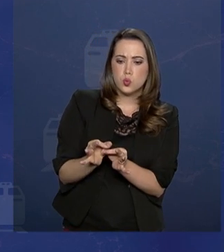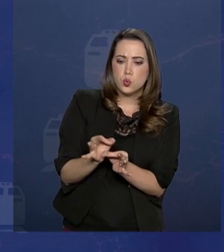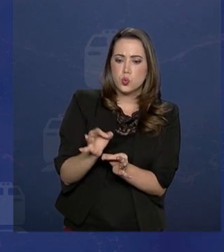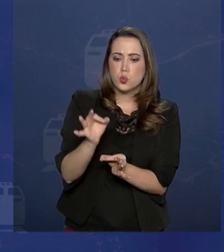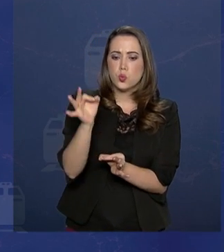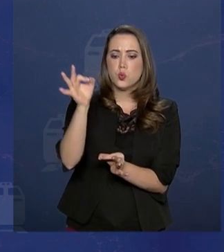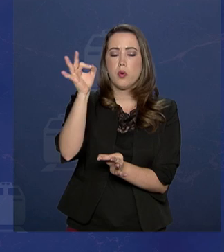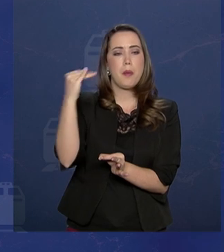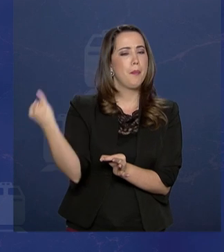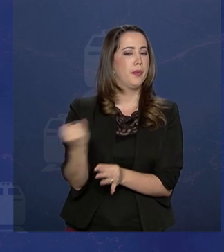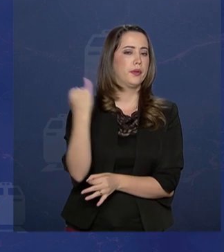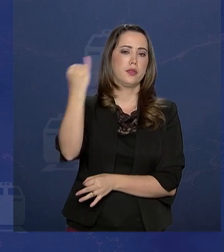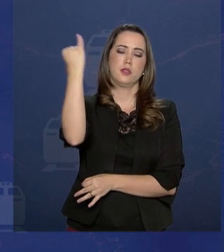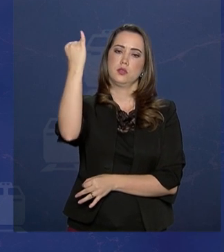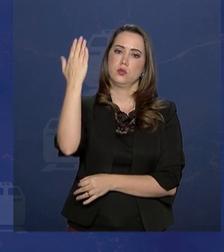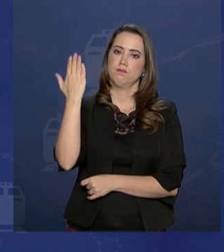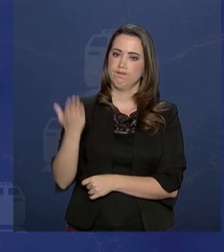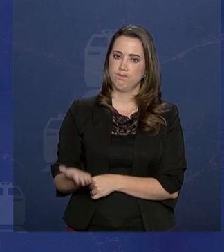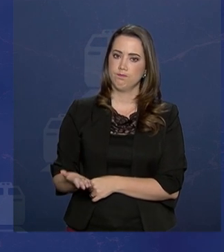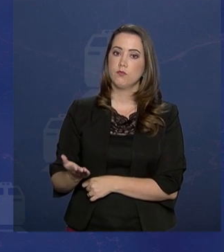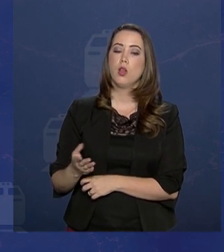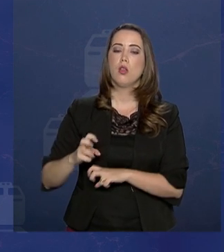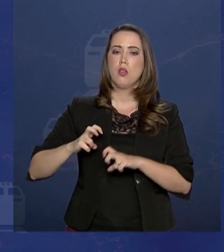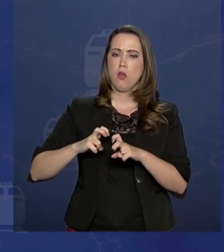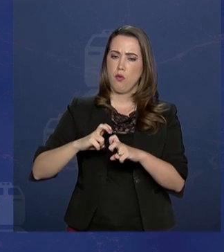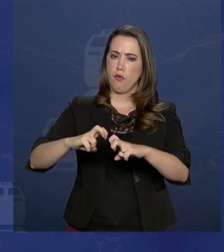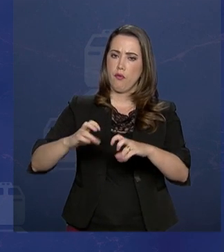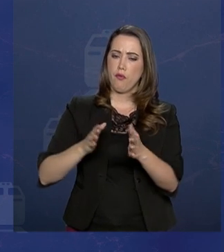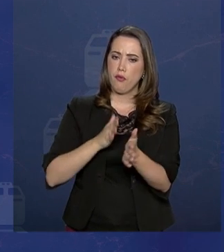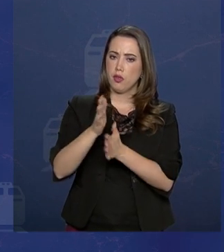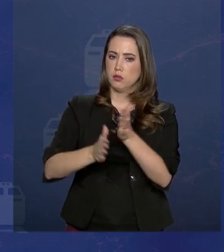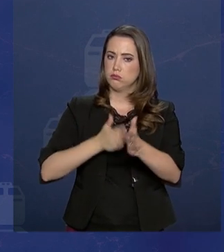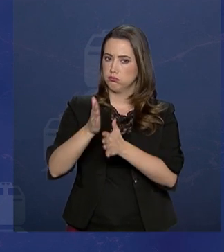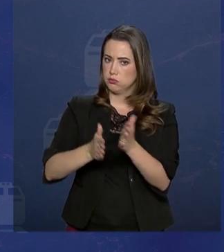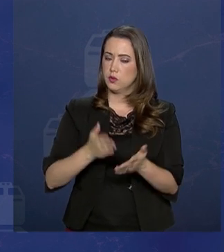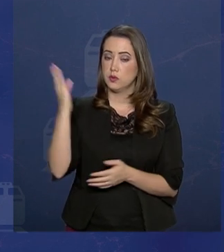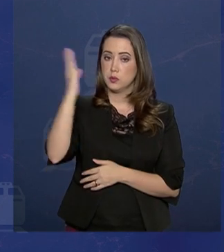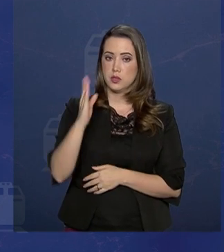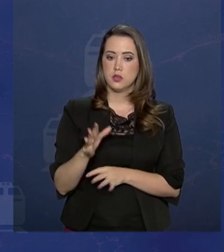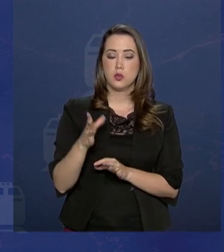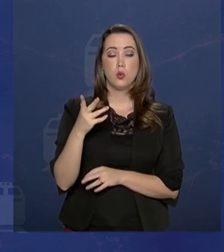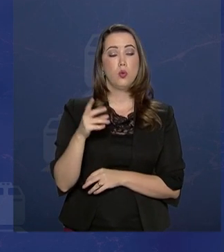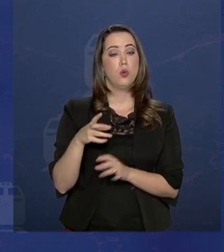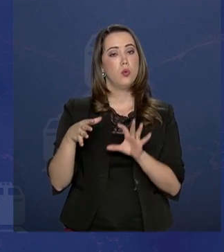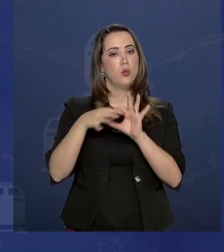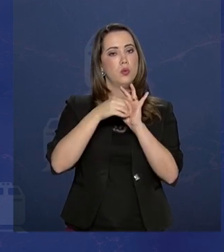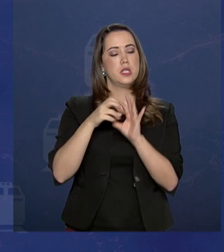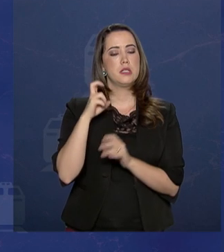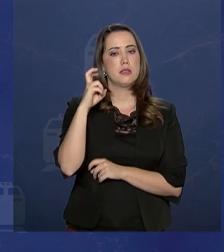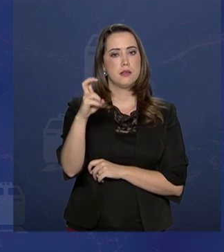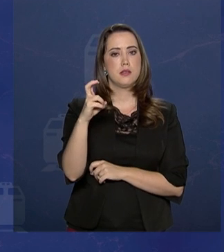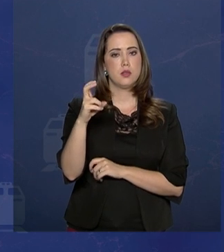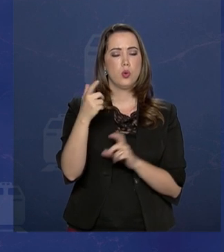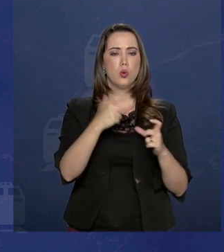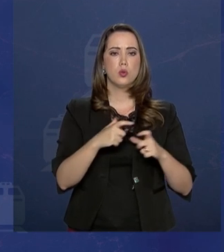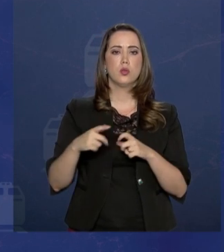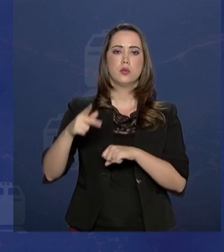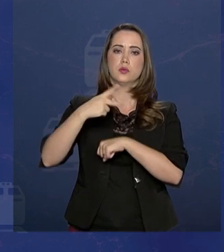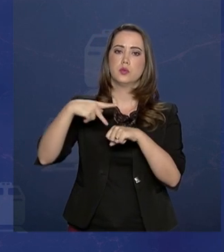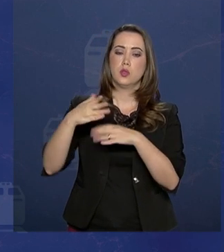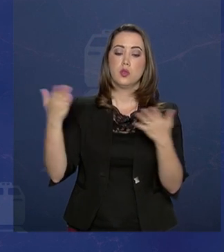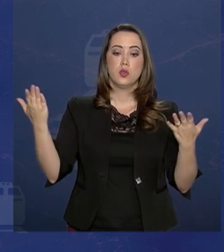transporte ferroviário brasileiro, vai integrar cinco regiões do país. Atualmente, seu traçado vai de